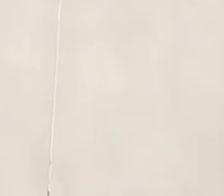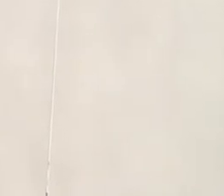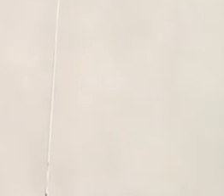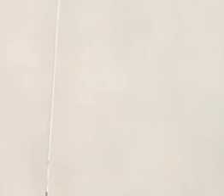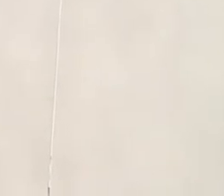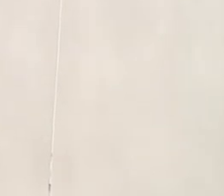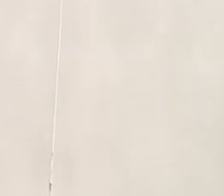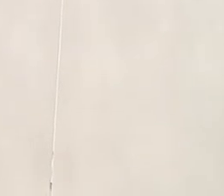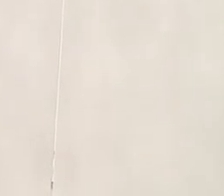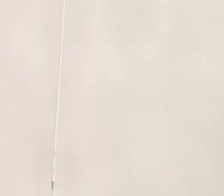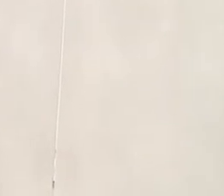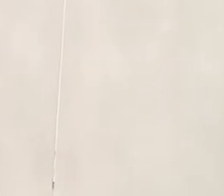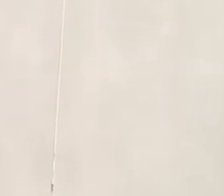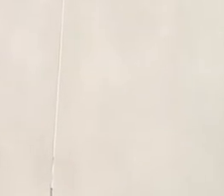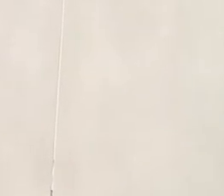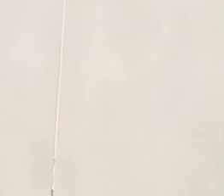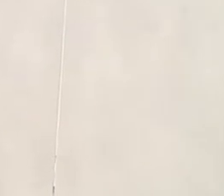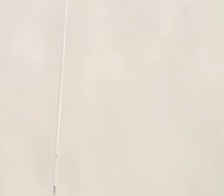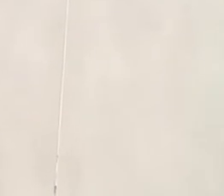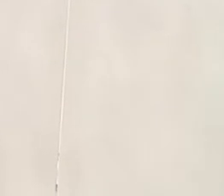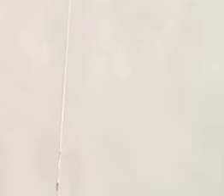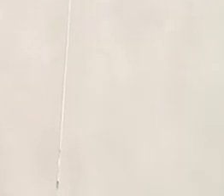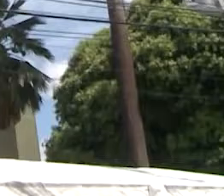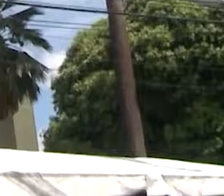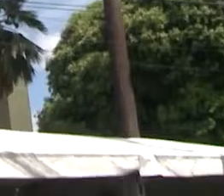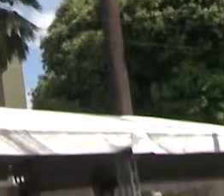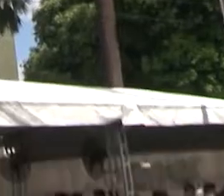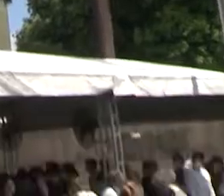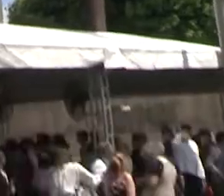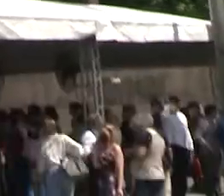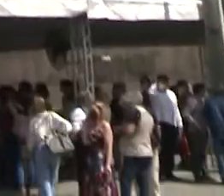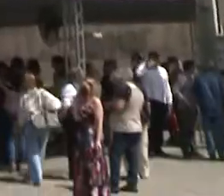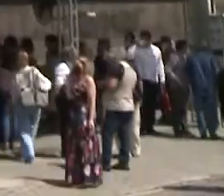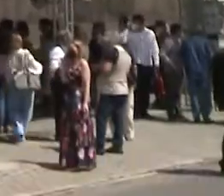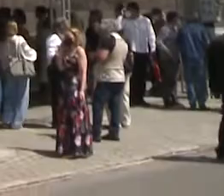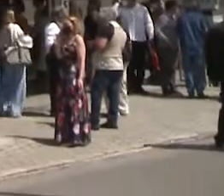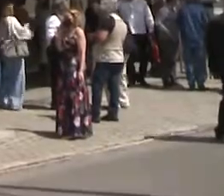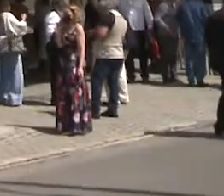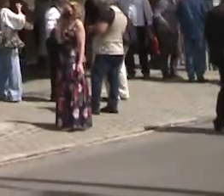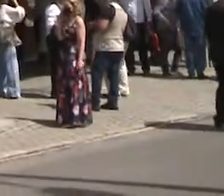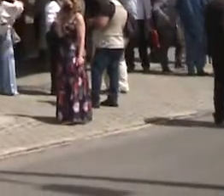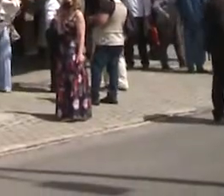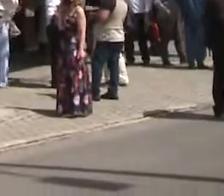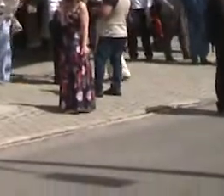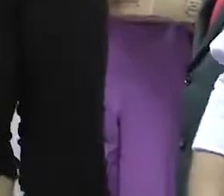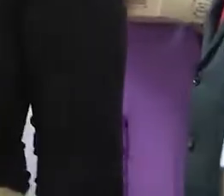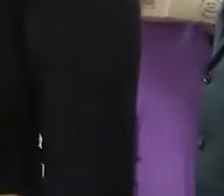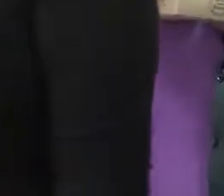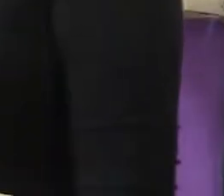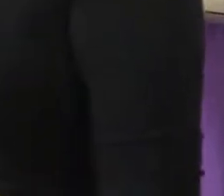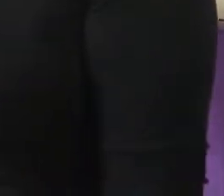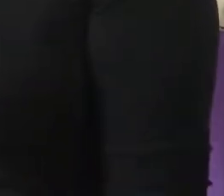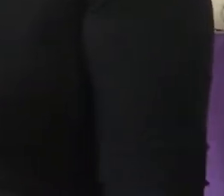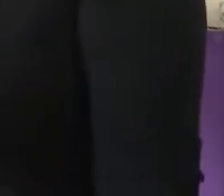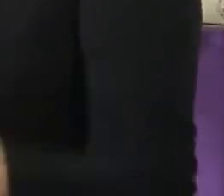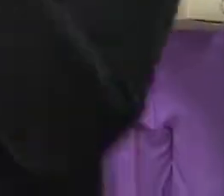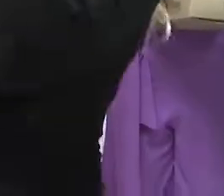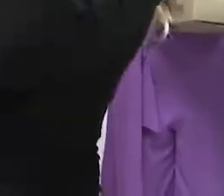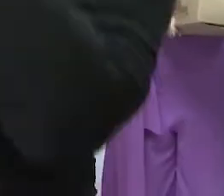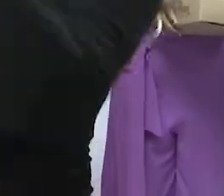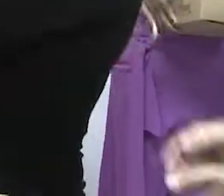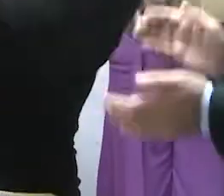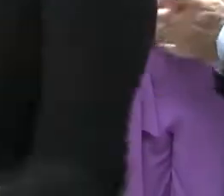Complexo vai concentrar os serviços de seis núcleos de prevenção e enfrentamento à violência contra a mulher, de promoção e